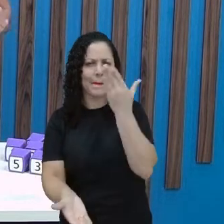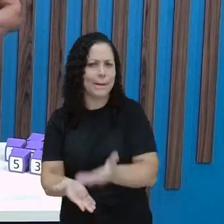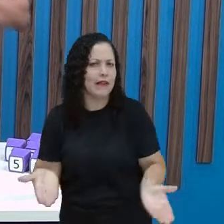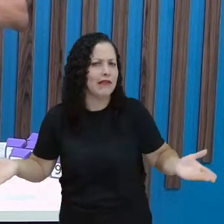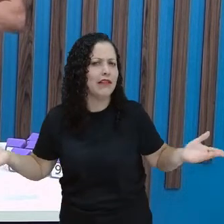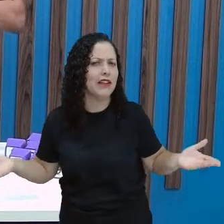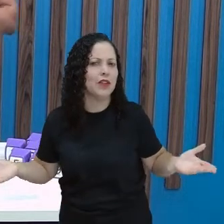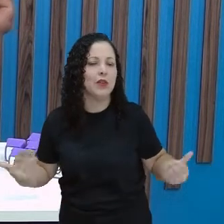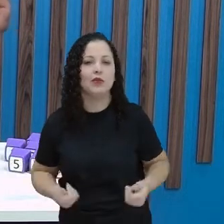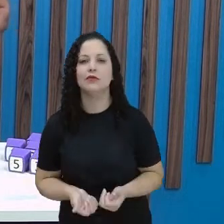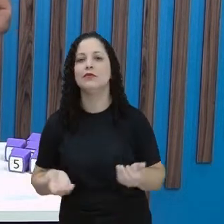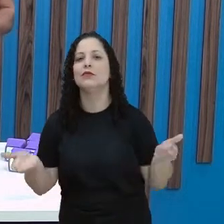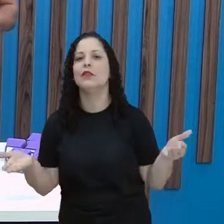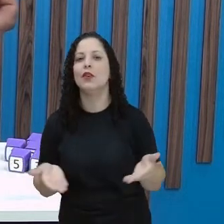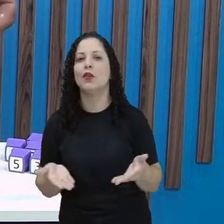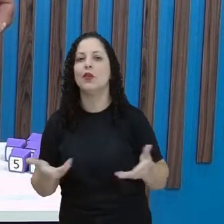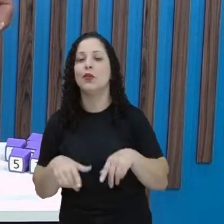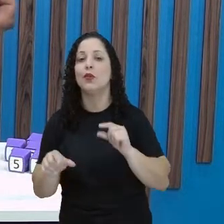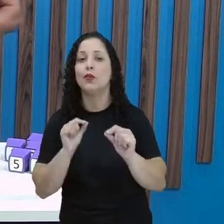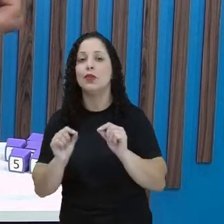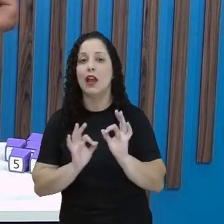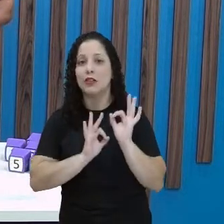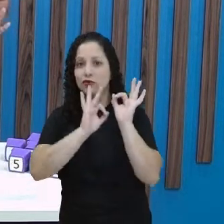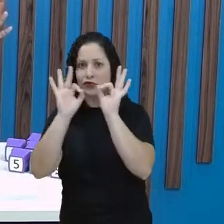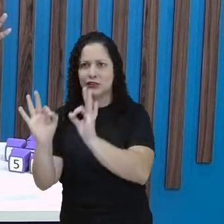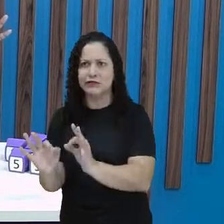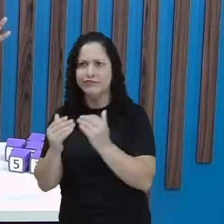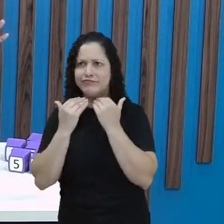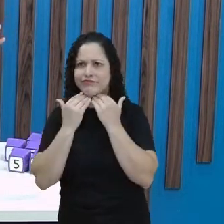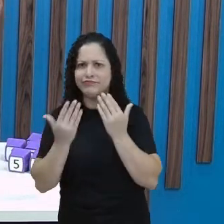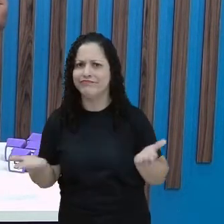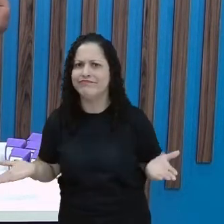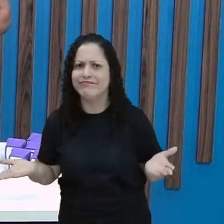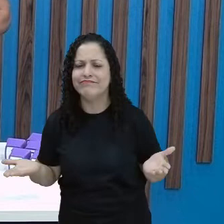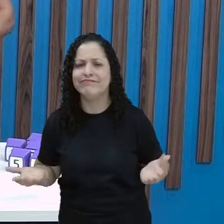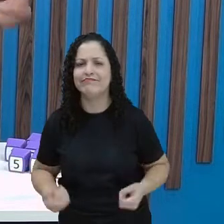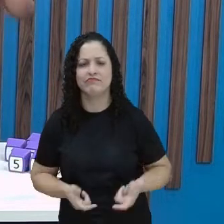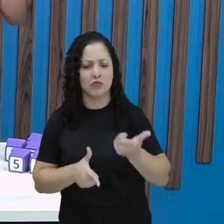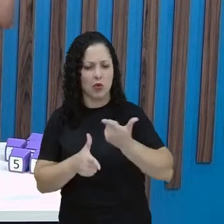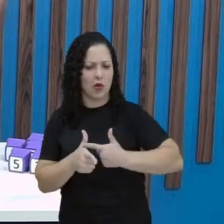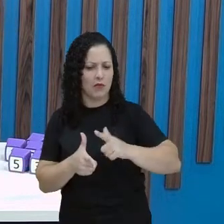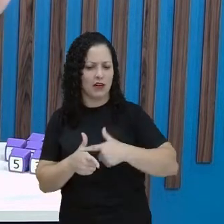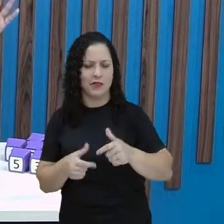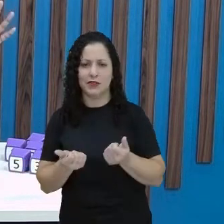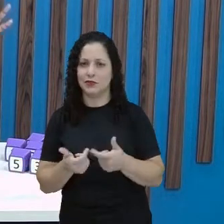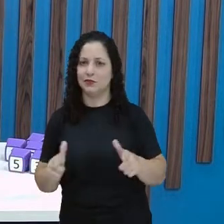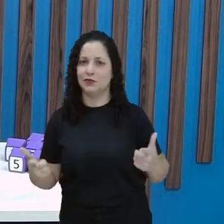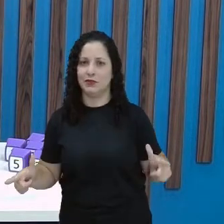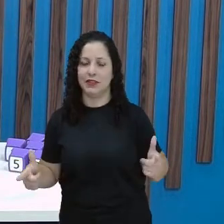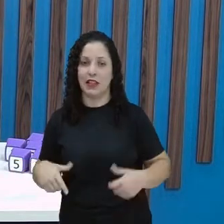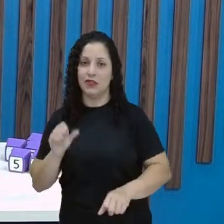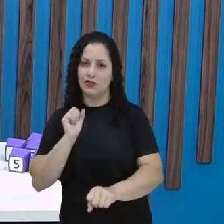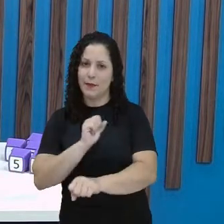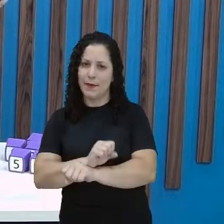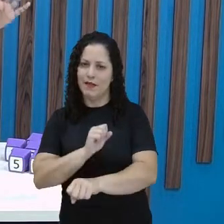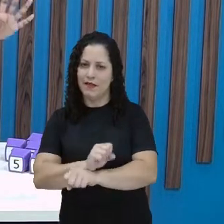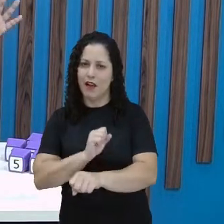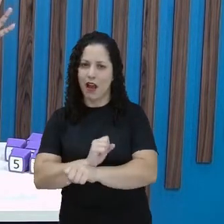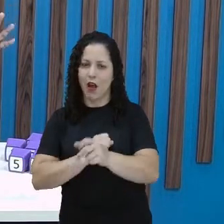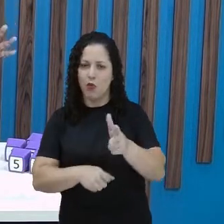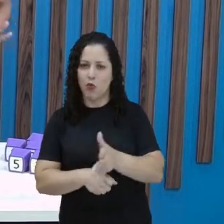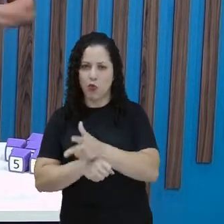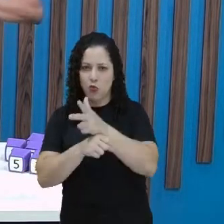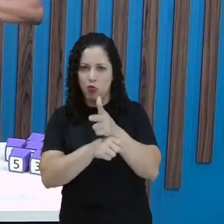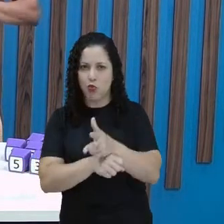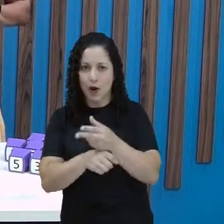locais de assistir, não teve como assistir nesses dois locais, não tem problema. Espera a produção colocar no canal